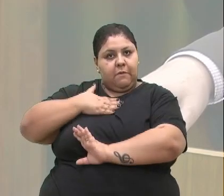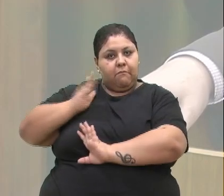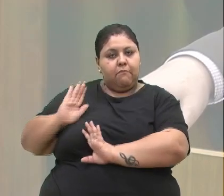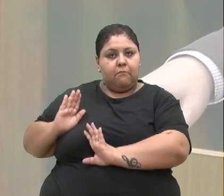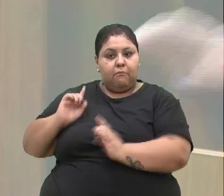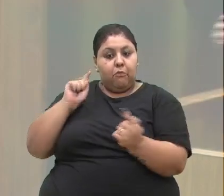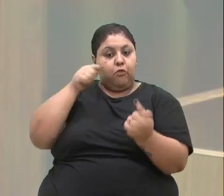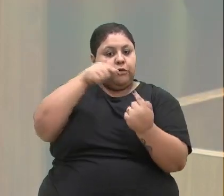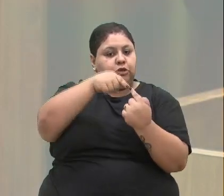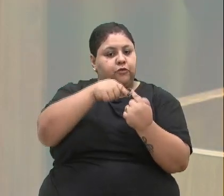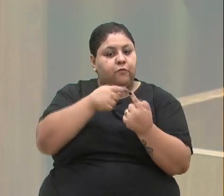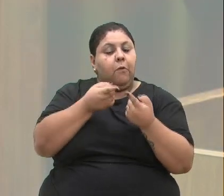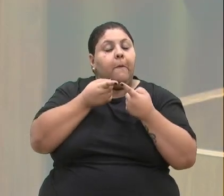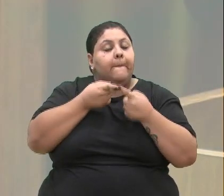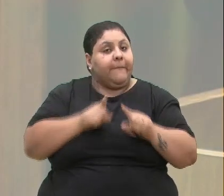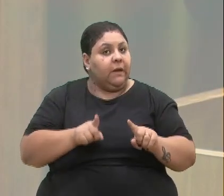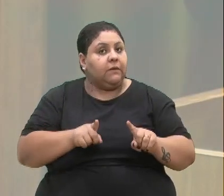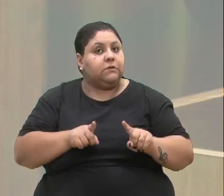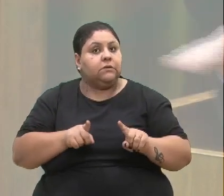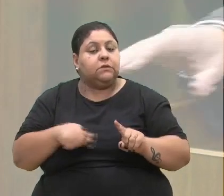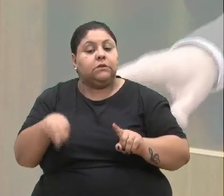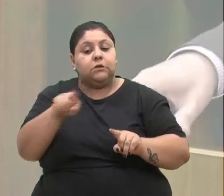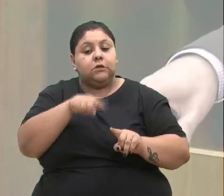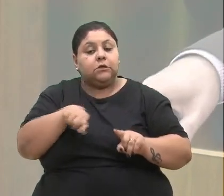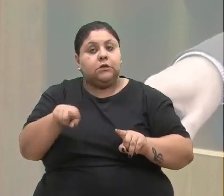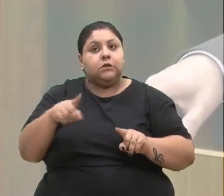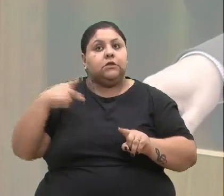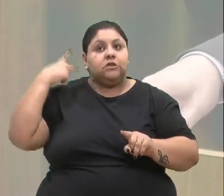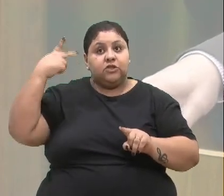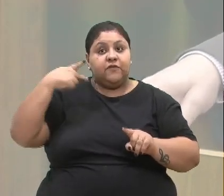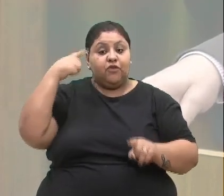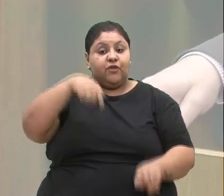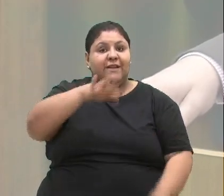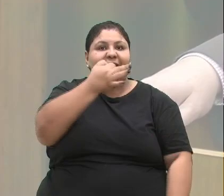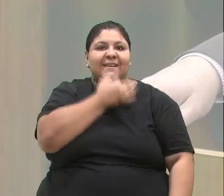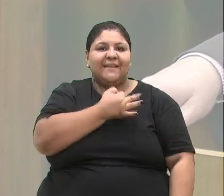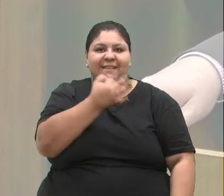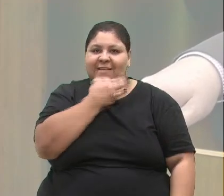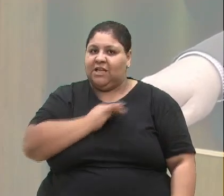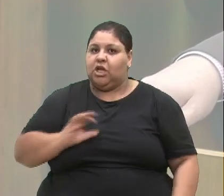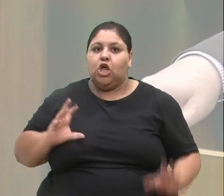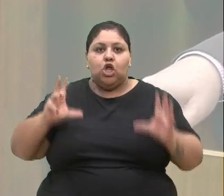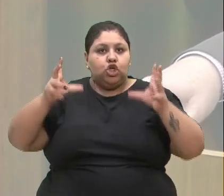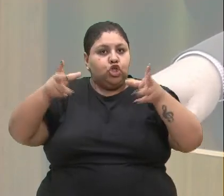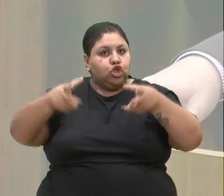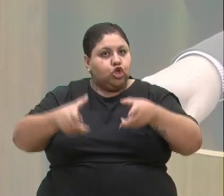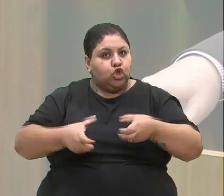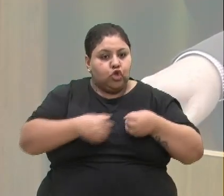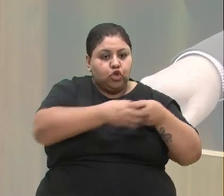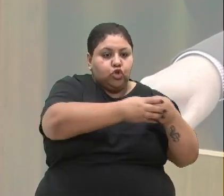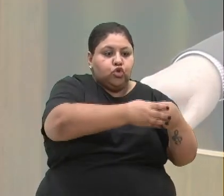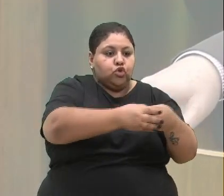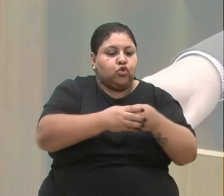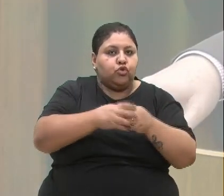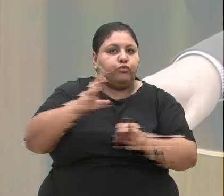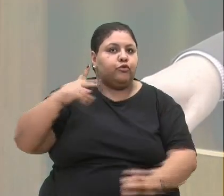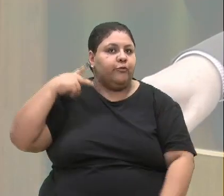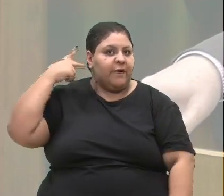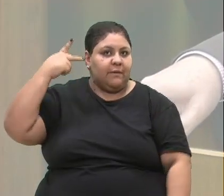Contudo, a gente é vereador de Caxias do Sul, de todas as frentes. E